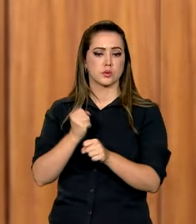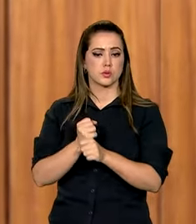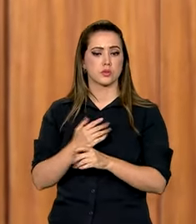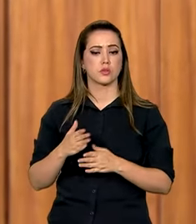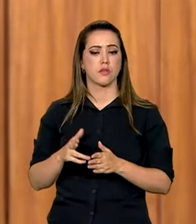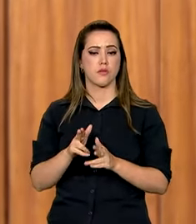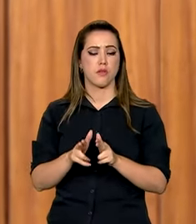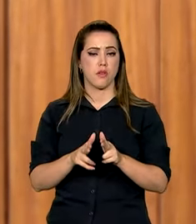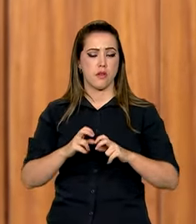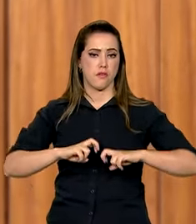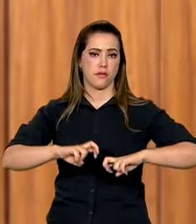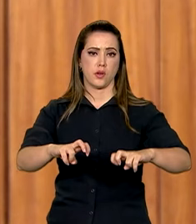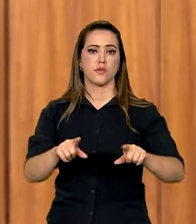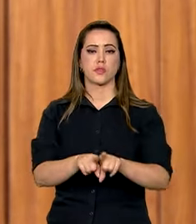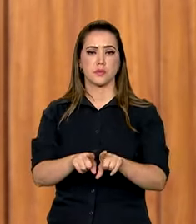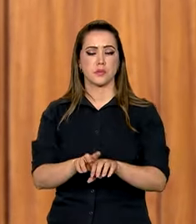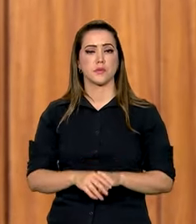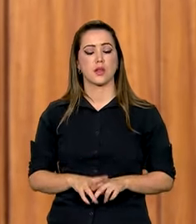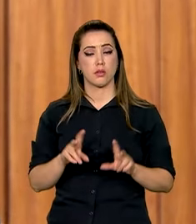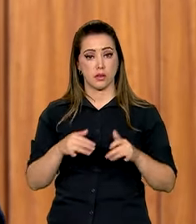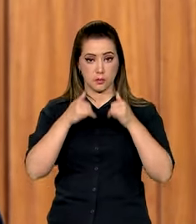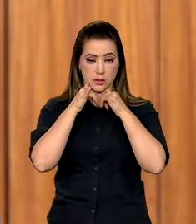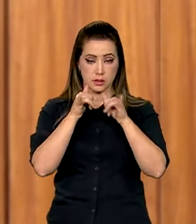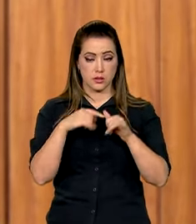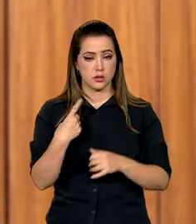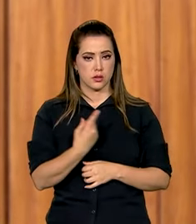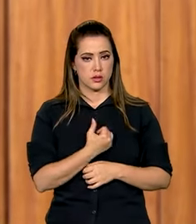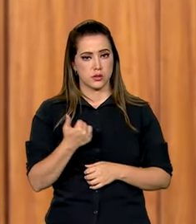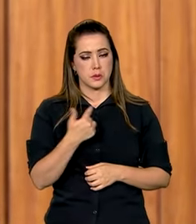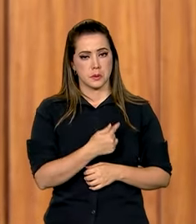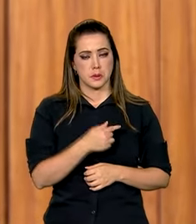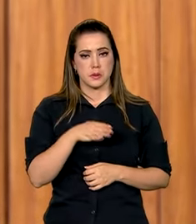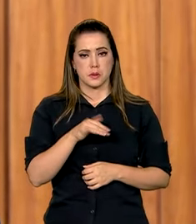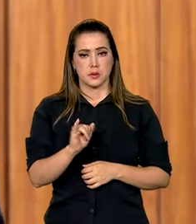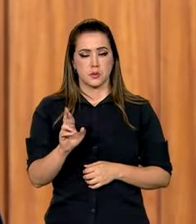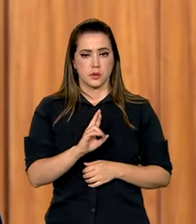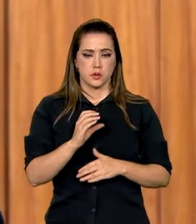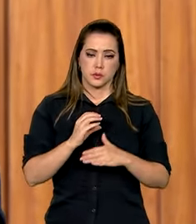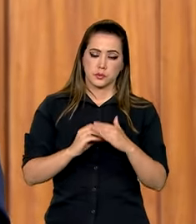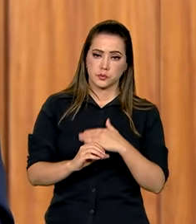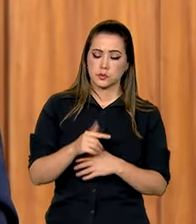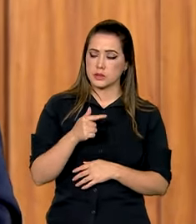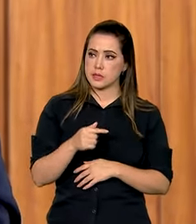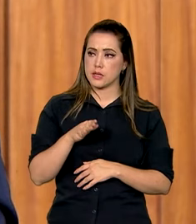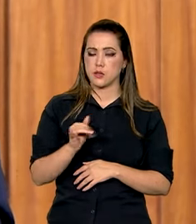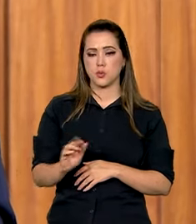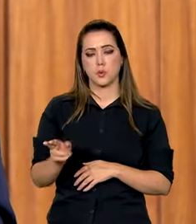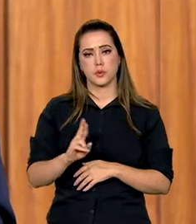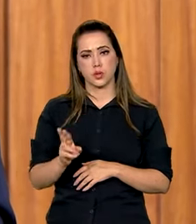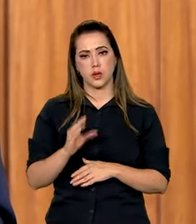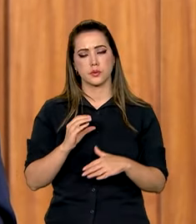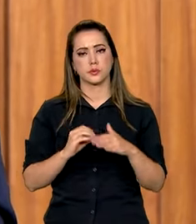Ferrovias também. E na parte de energia, nós temos R 17 bilhões de investimentos, R 7 bilhões a serem